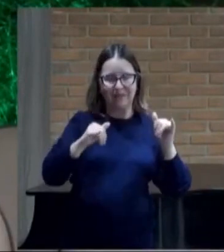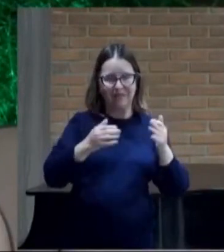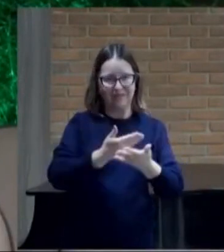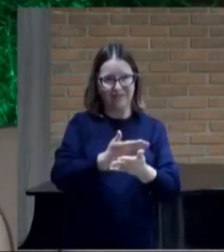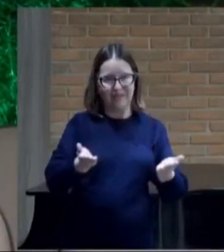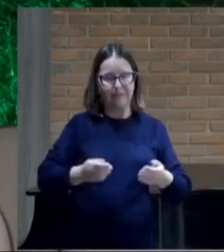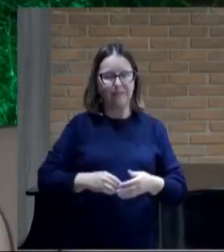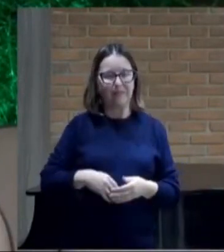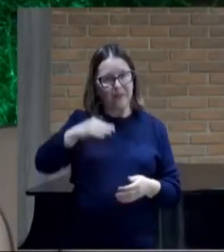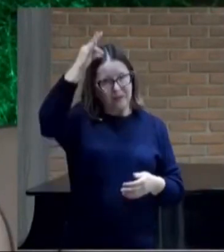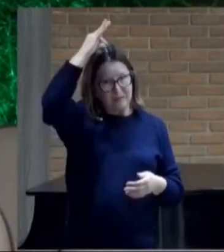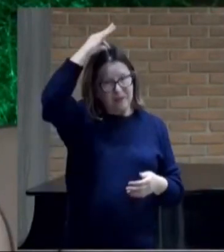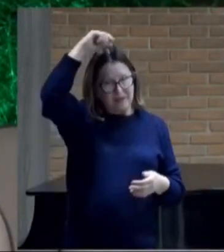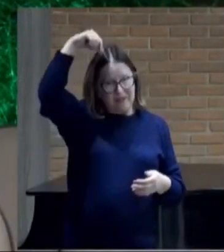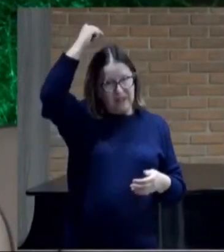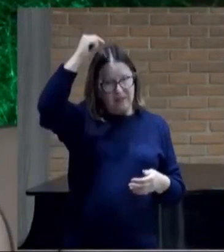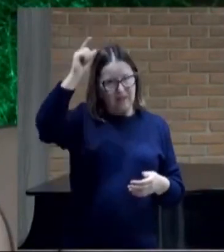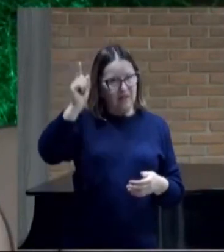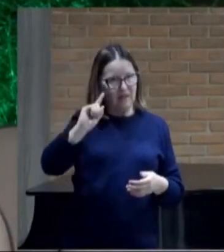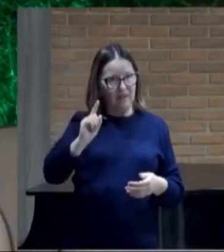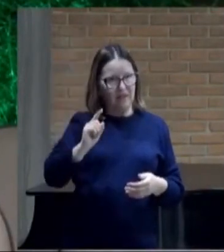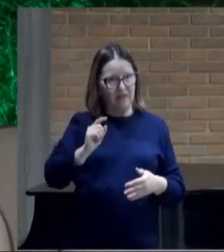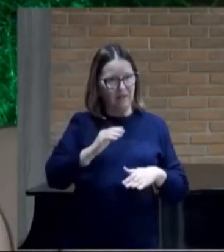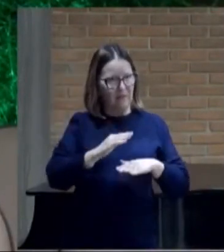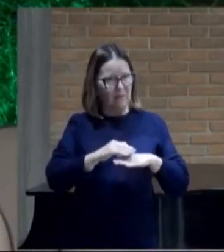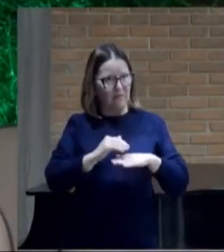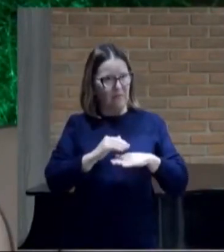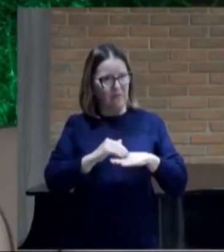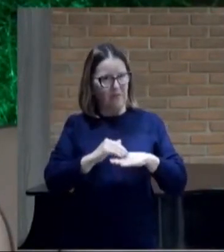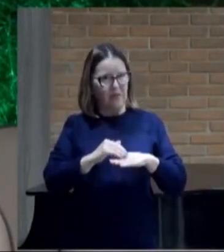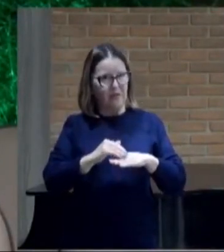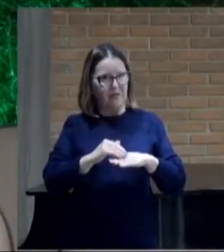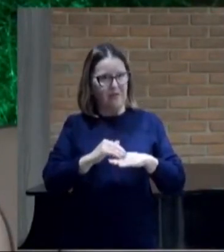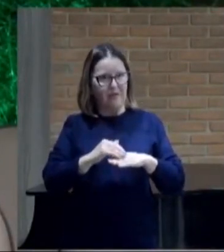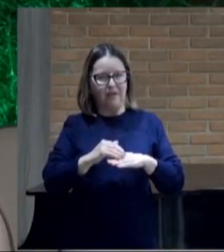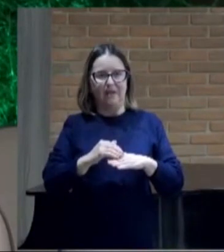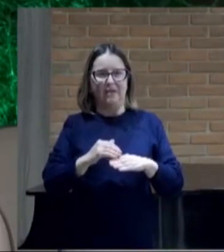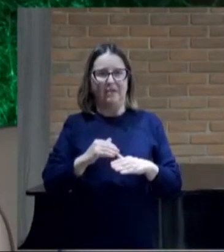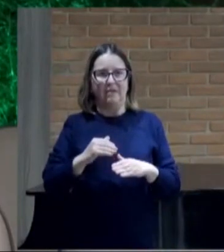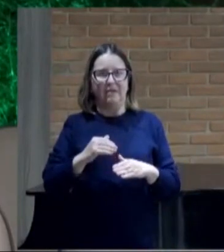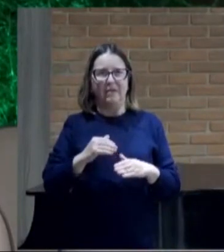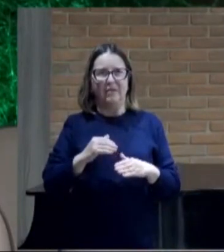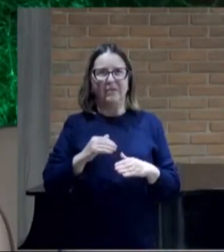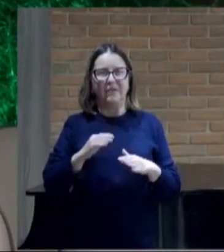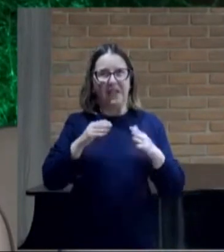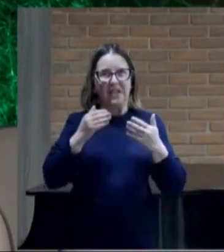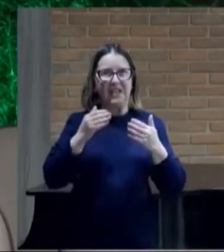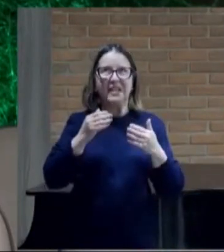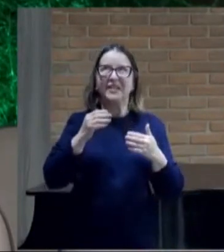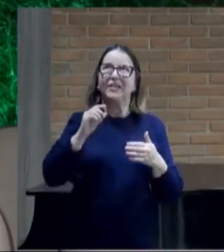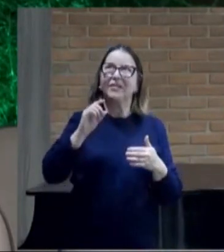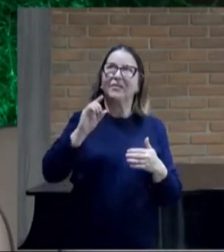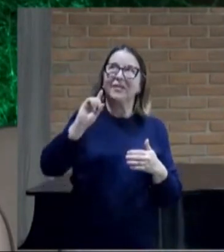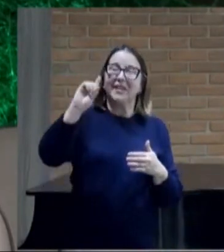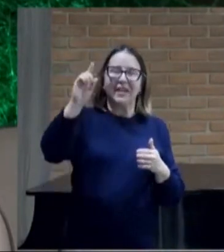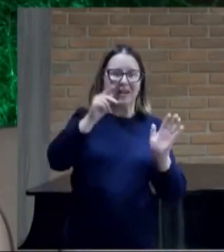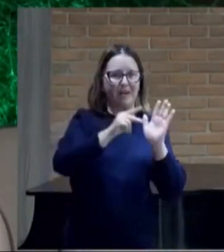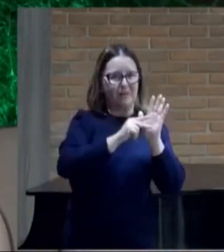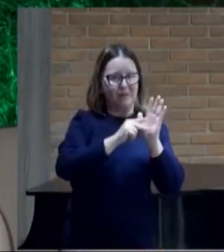O Espírito Santo Ele não chama A atenção Para si Ele aponta